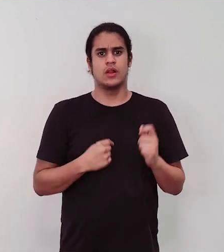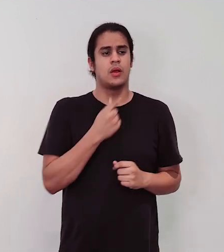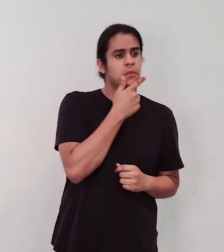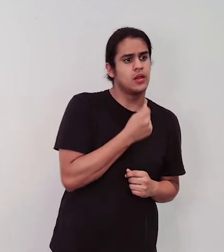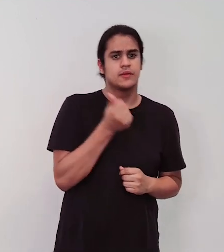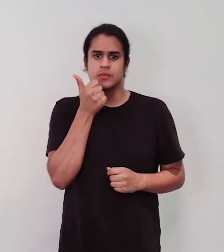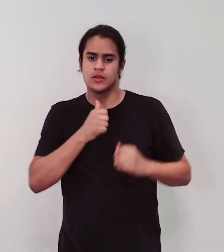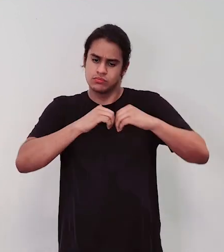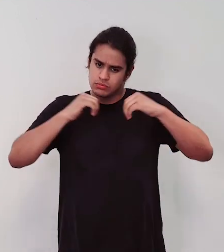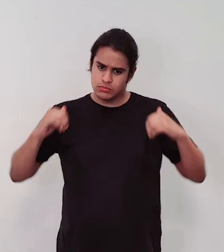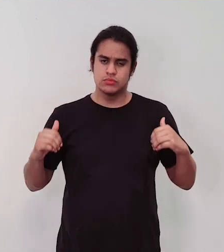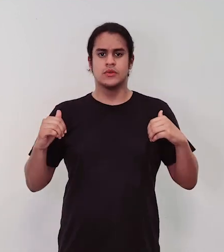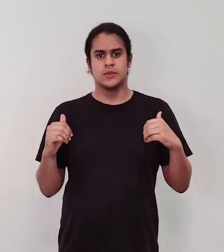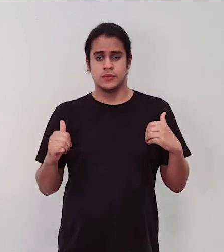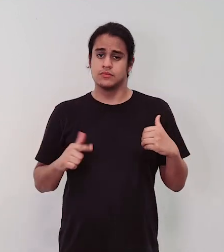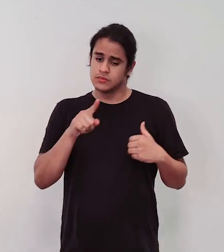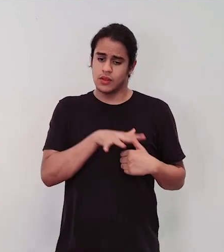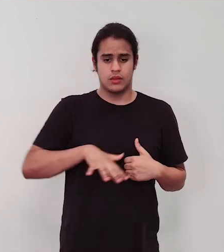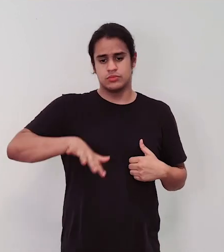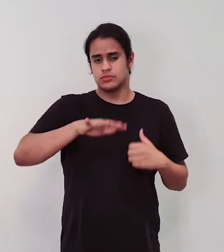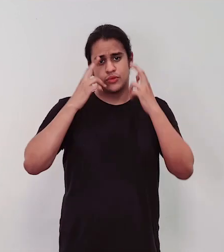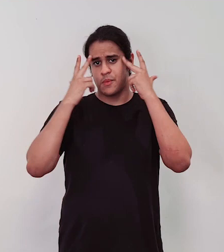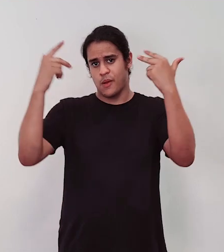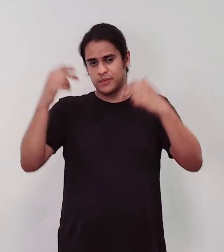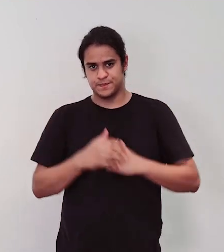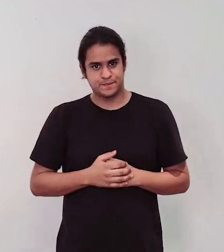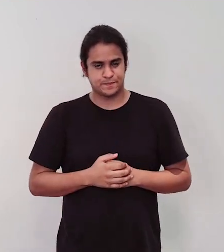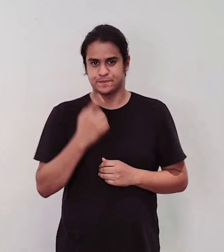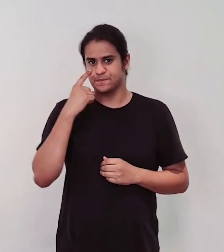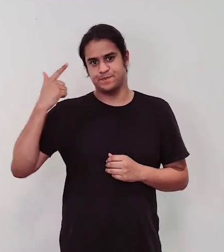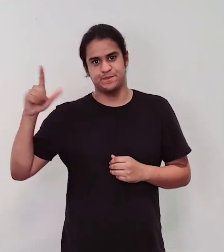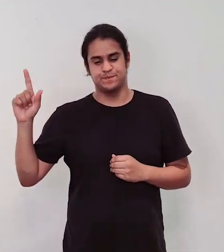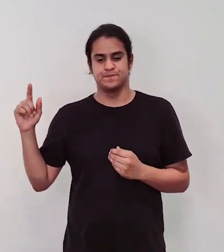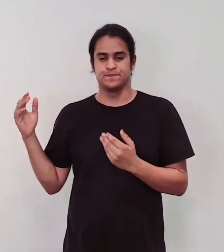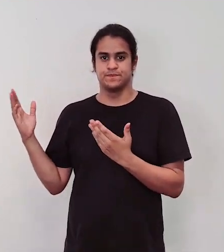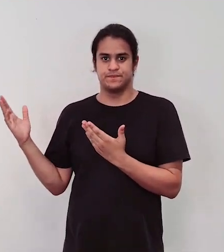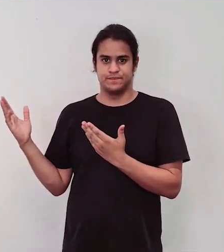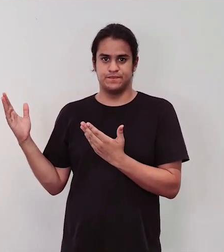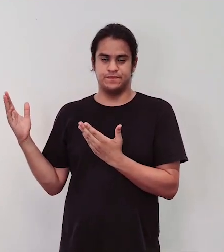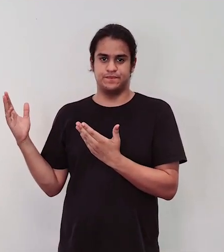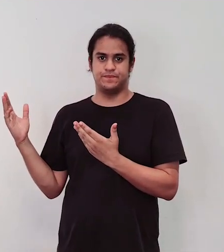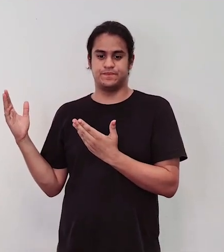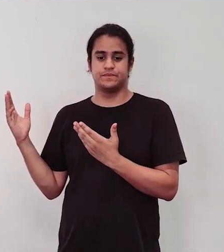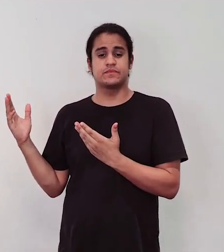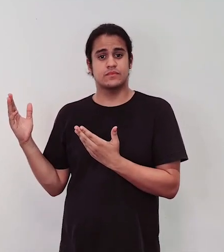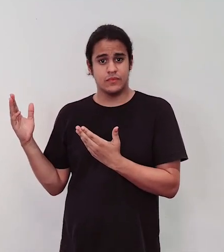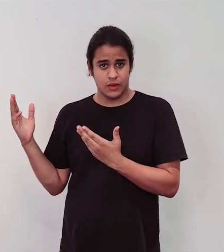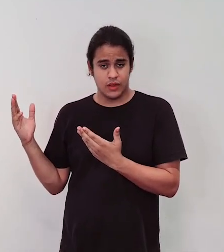meninas, enfim, um ambiente muito comum. Essa outra foto é uma foto do fim do ano, então,